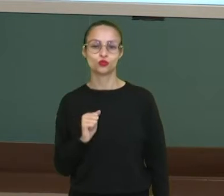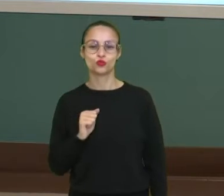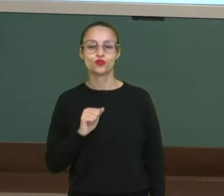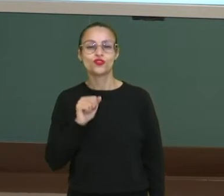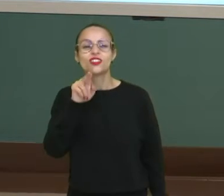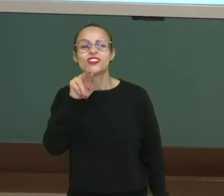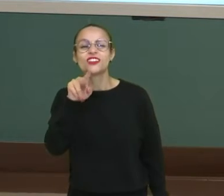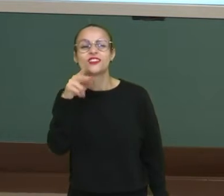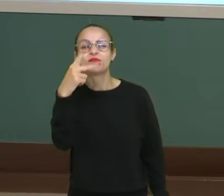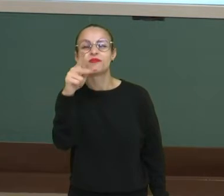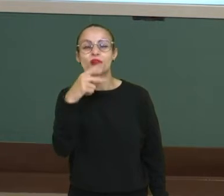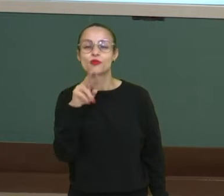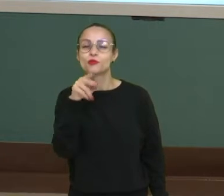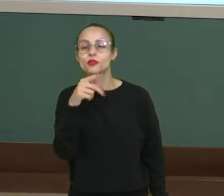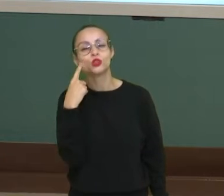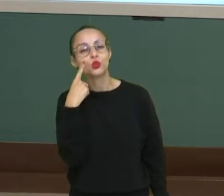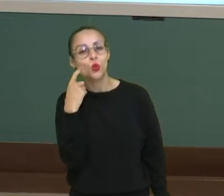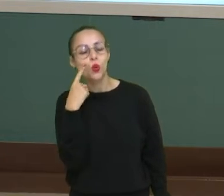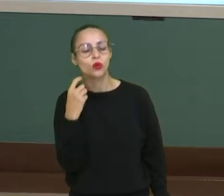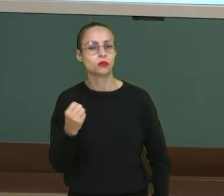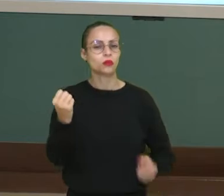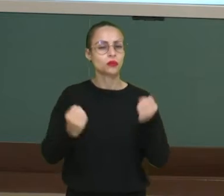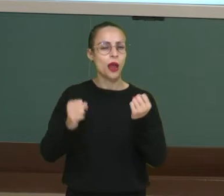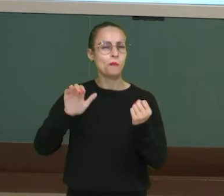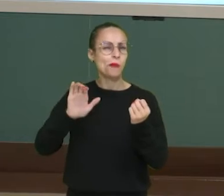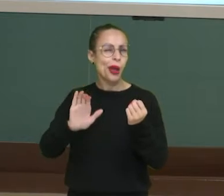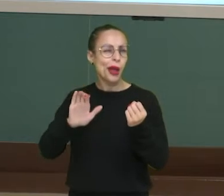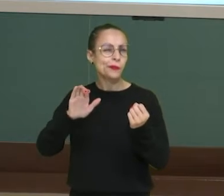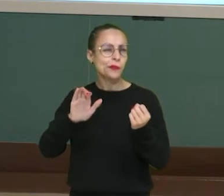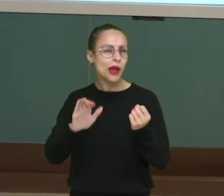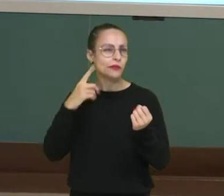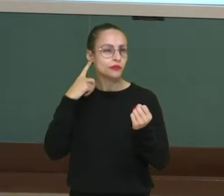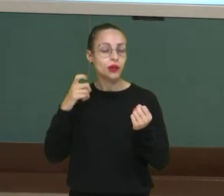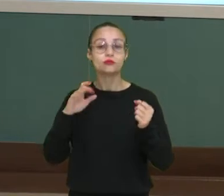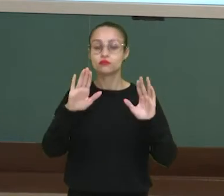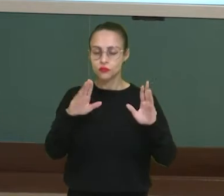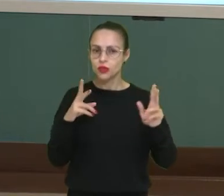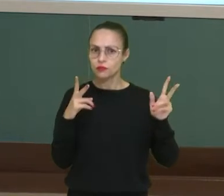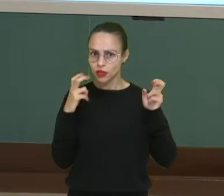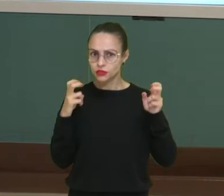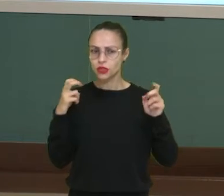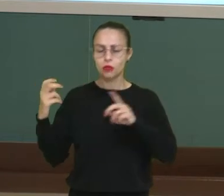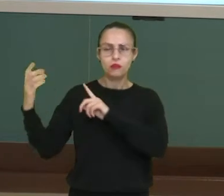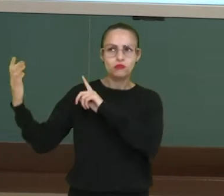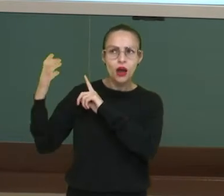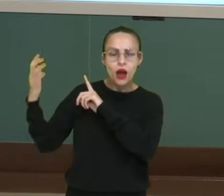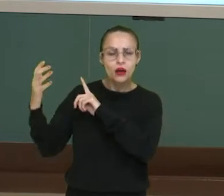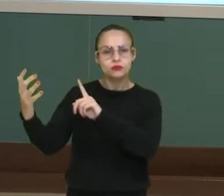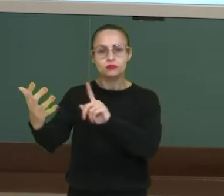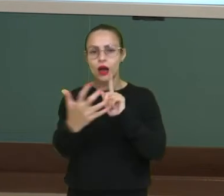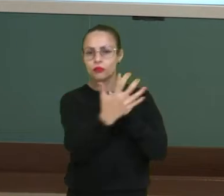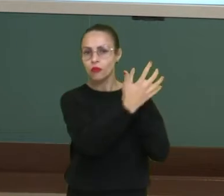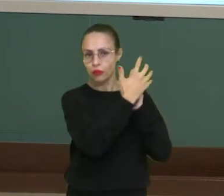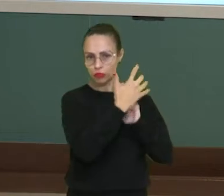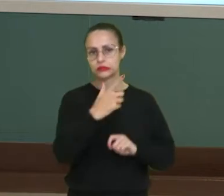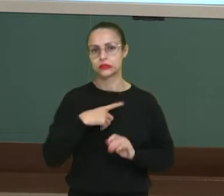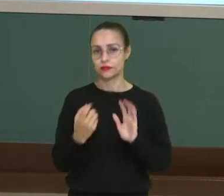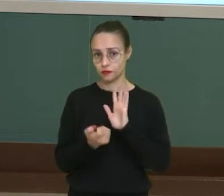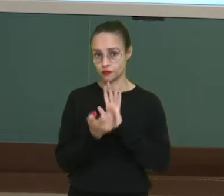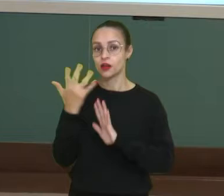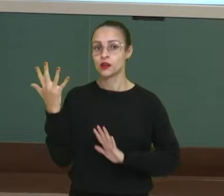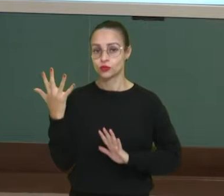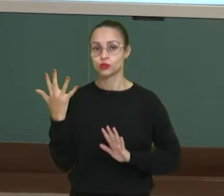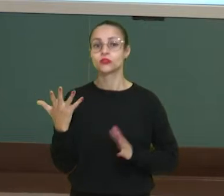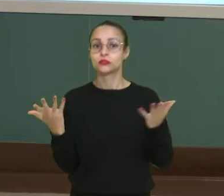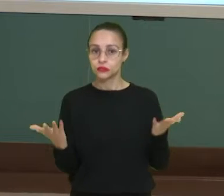chorando, um carro buzinando. Percebam quantos estímulos ambientais nos rodeiam. Então, o